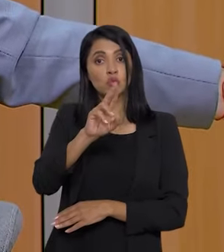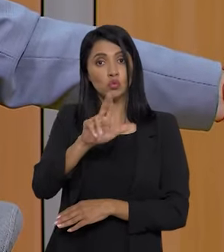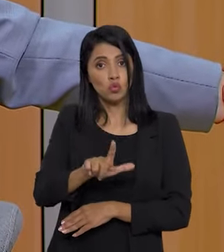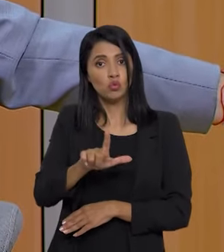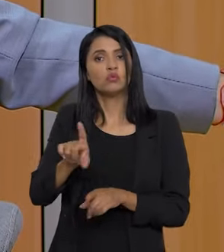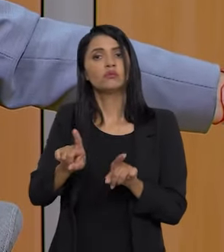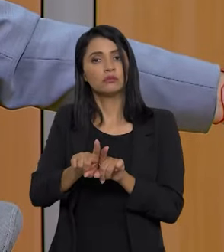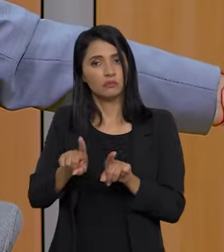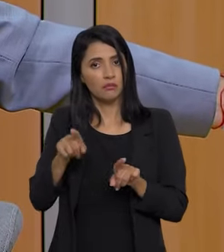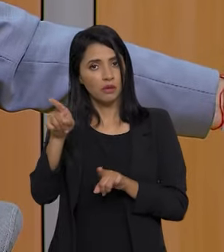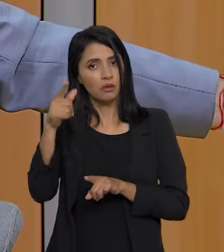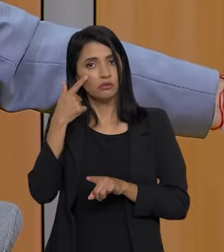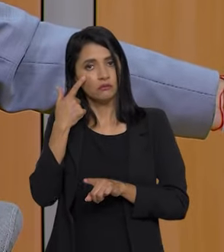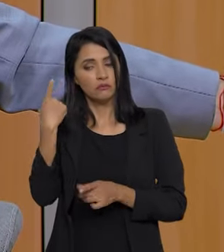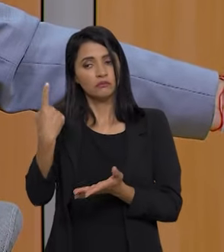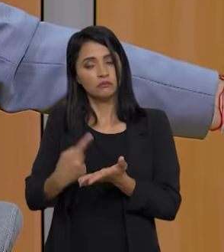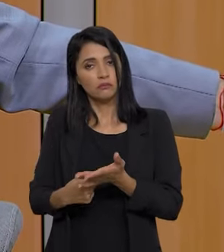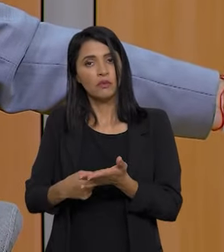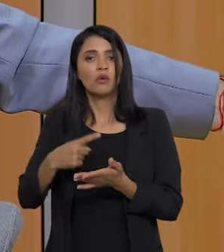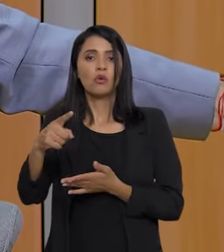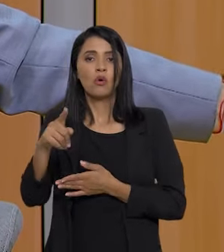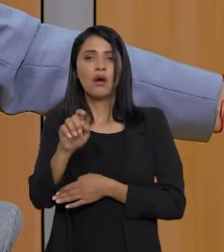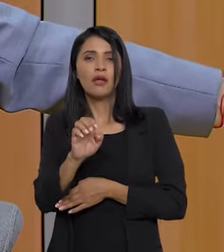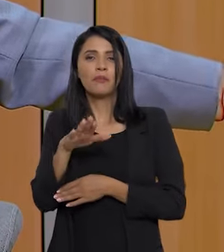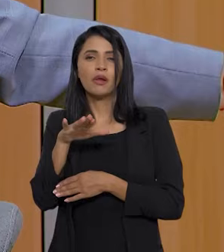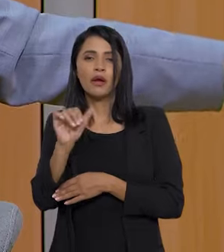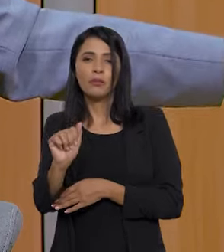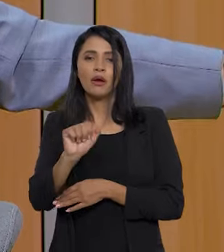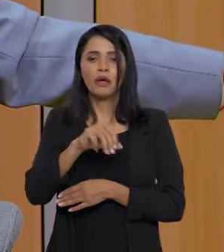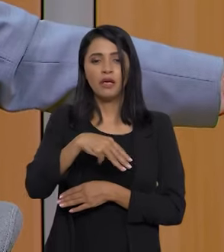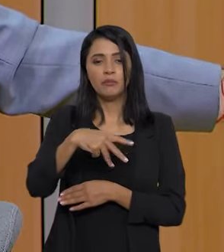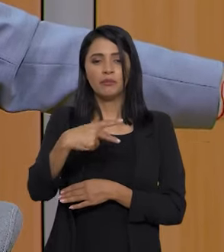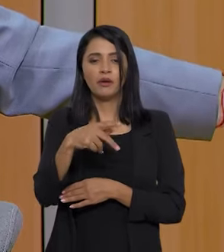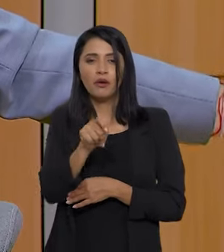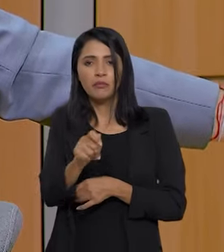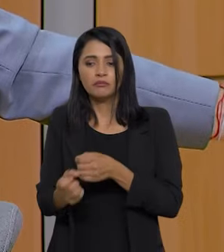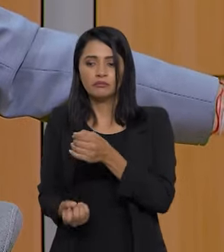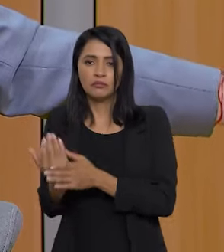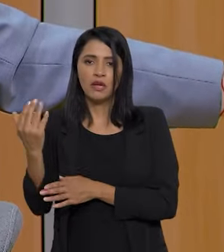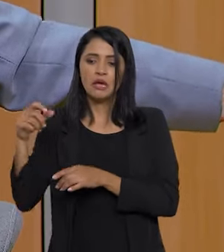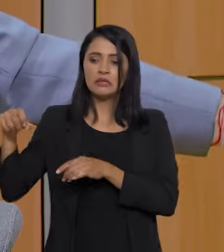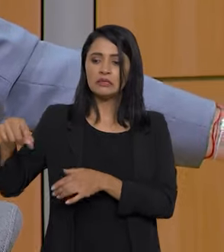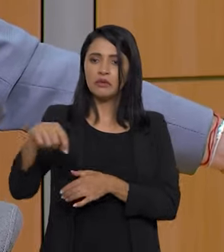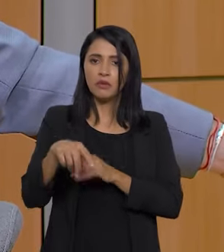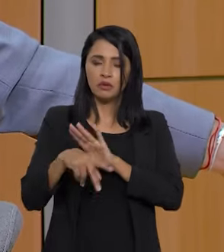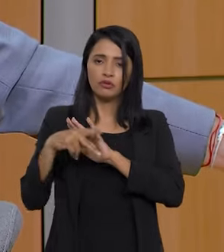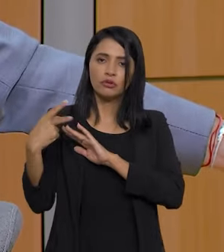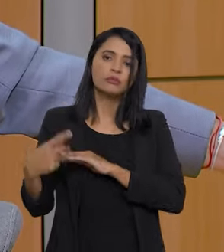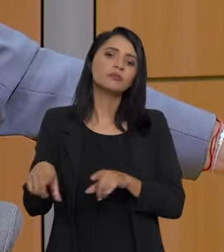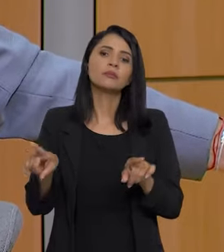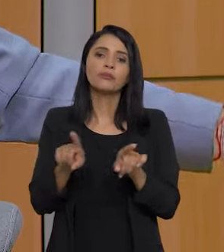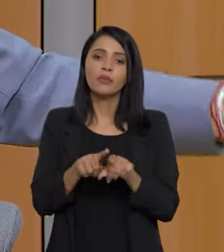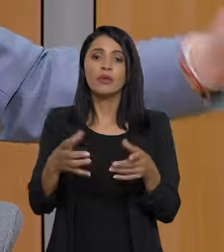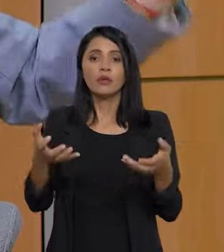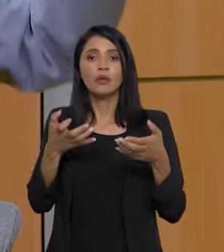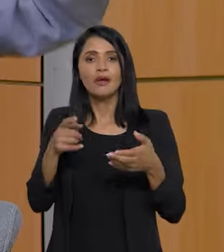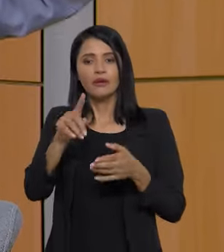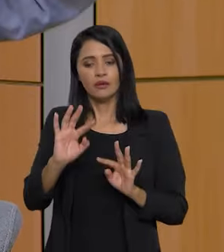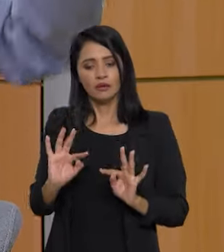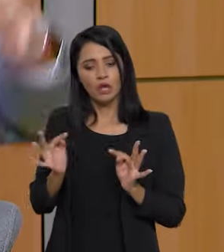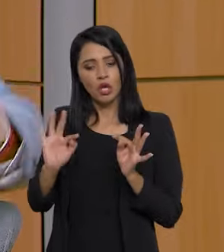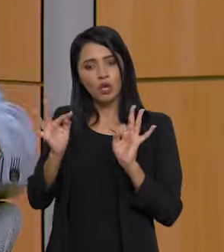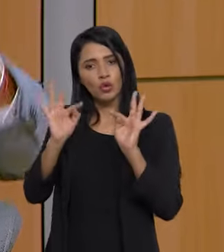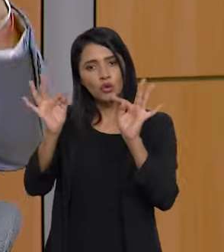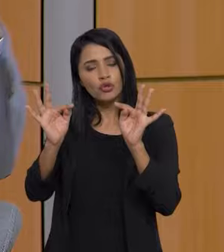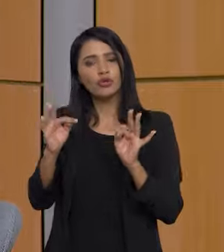no Rio Grande do Sul, fizemos um convênio com a Embrapa, com a MPA, para a produção de sementes para a agricultura familiar. Então, nós queremos que